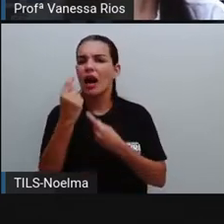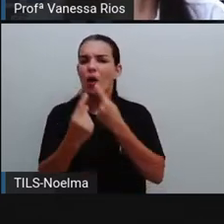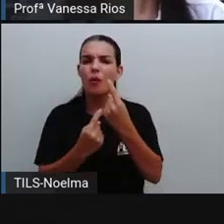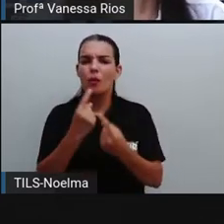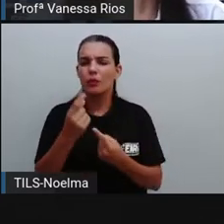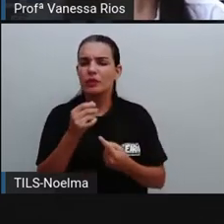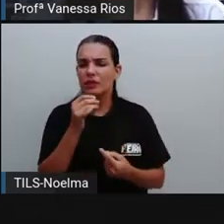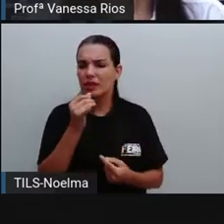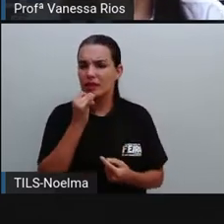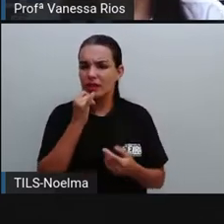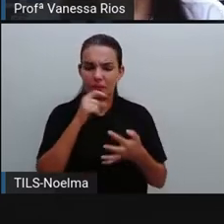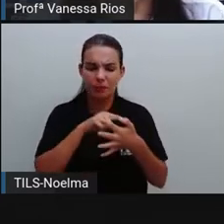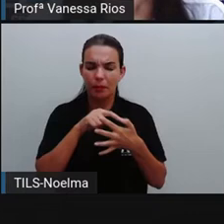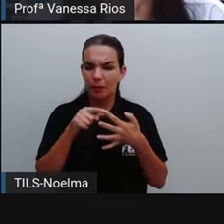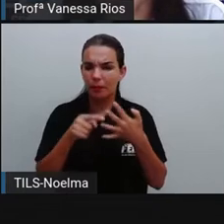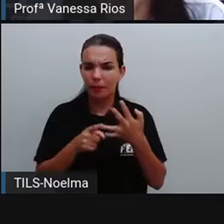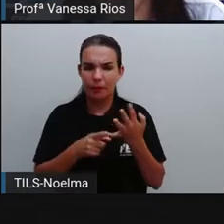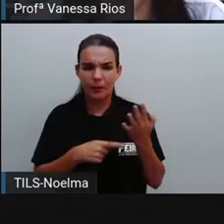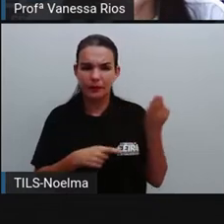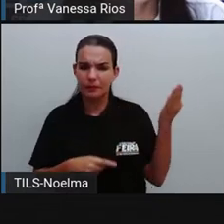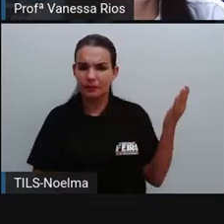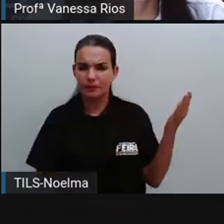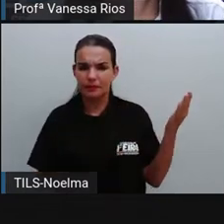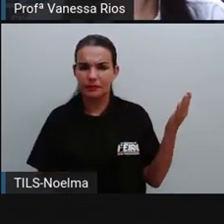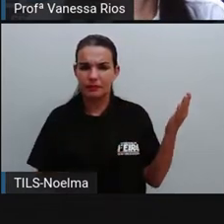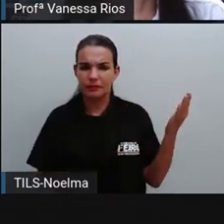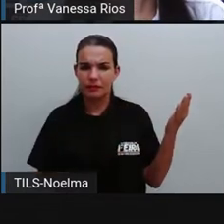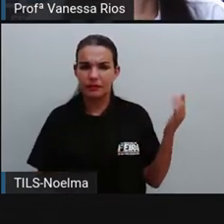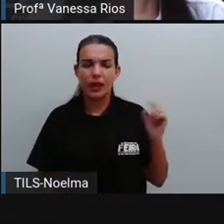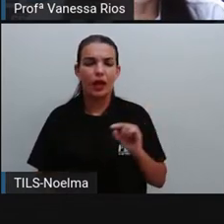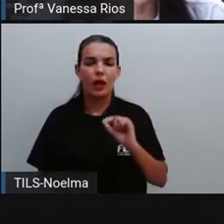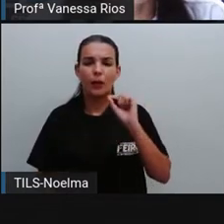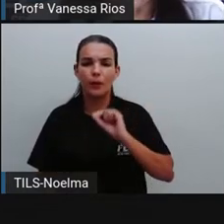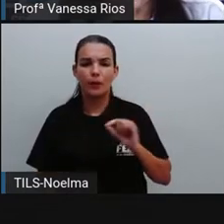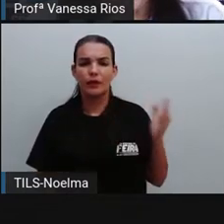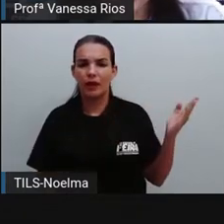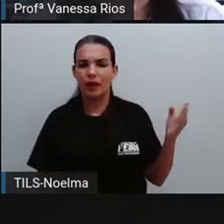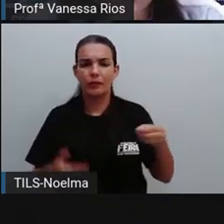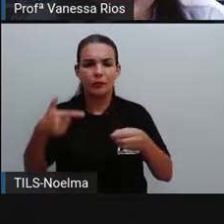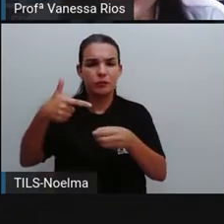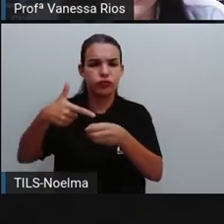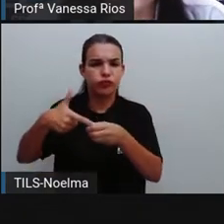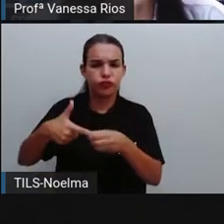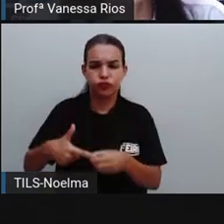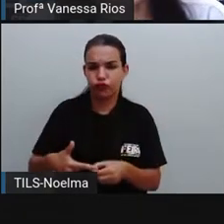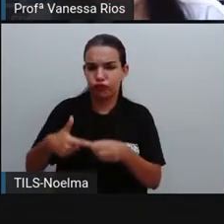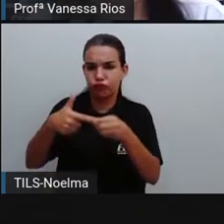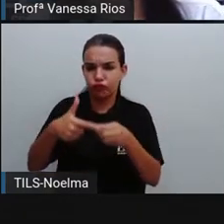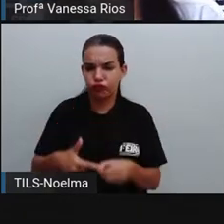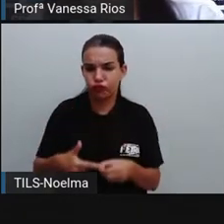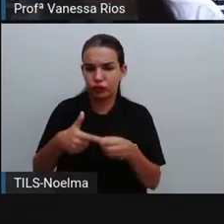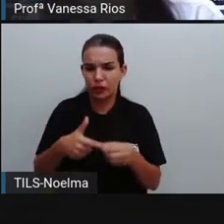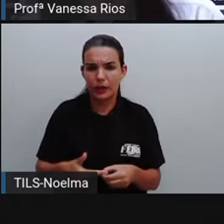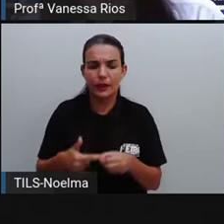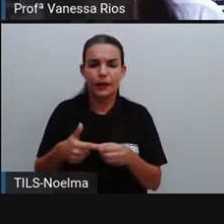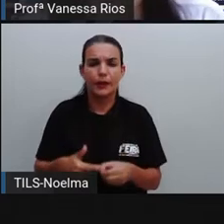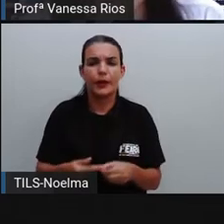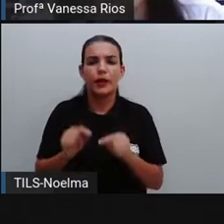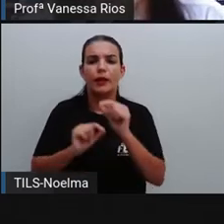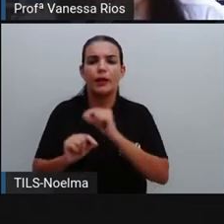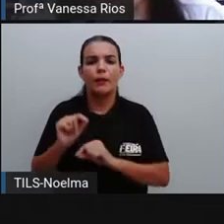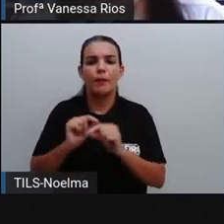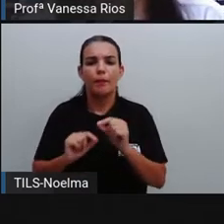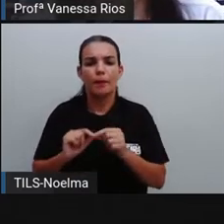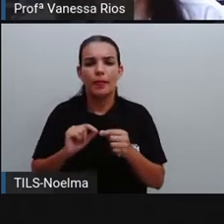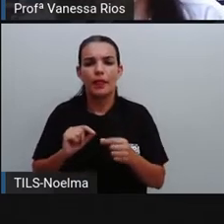fontes de energia não renováveis. Os combustíveis fósseis, não é? Que estão relacionados aí